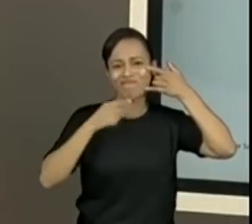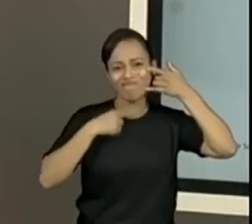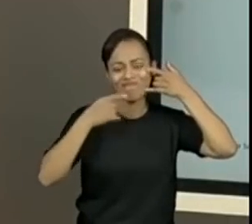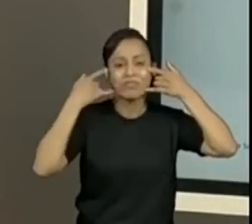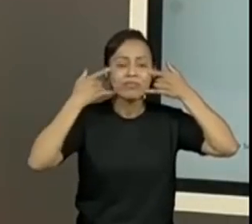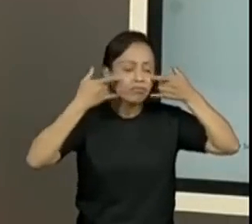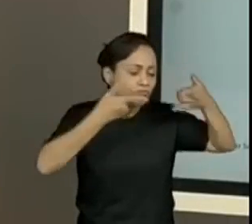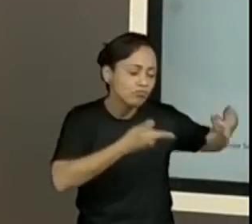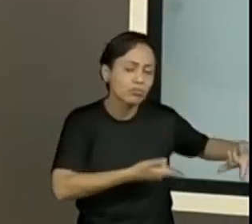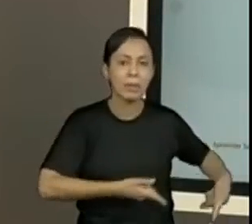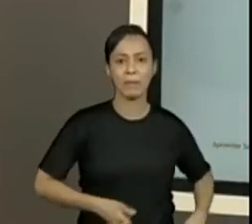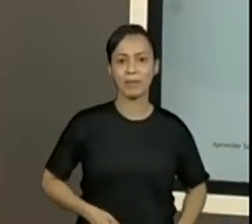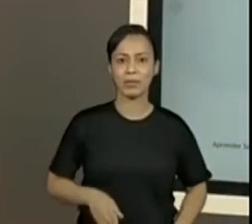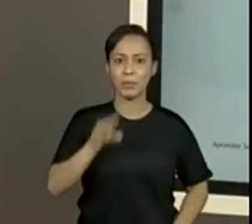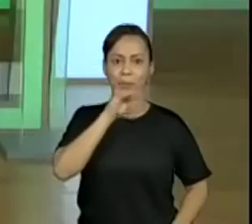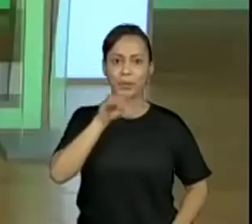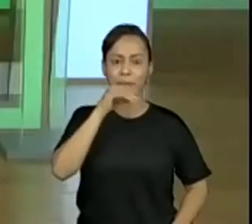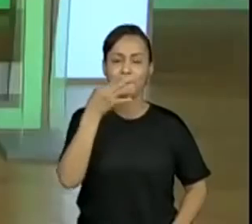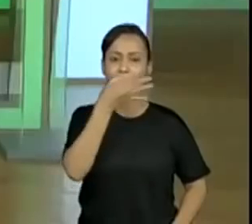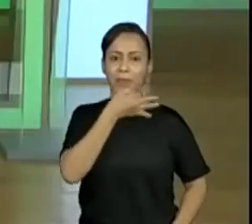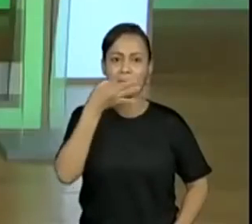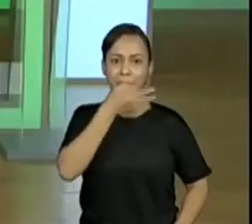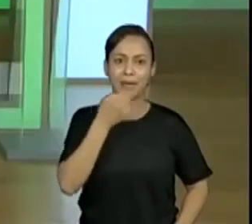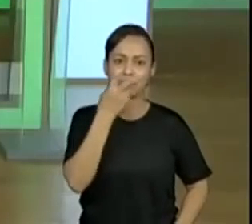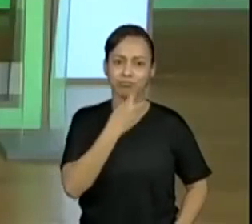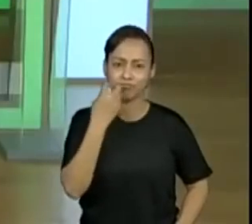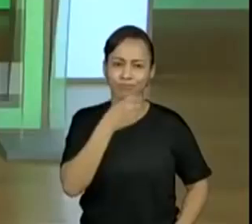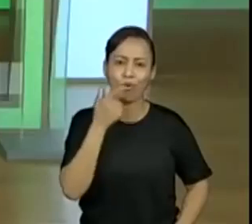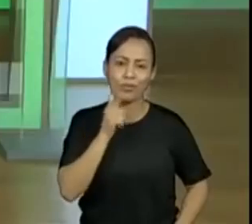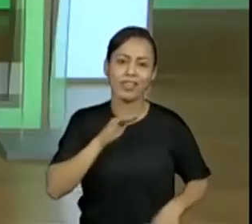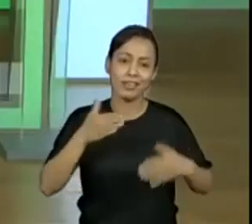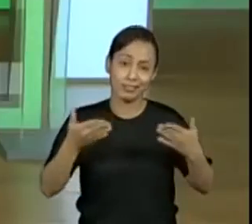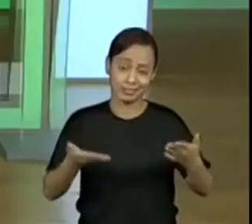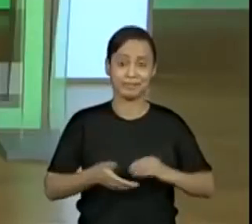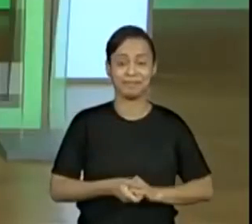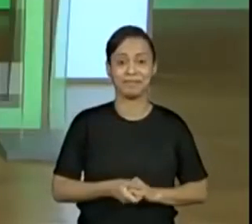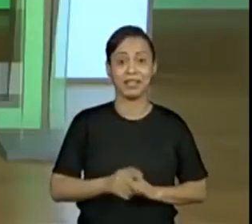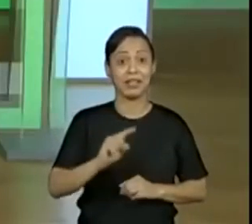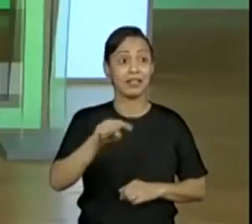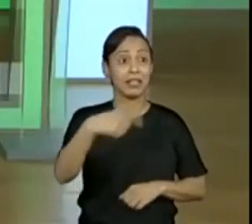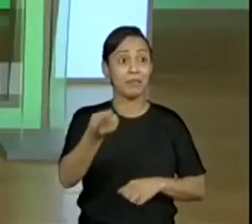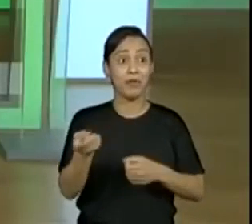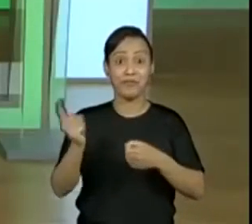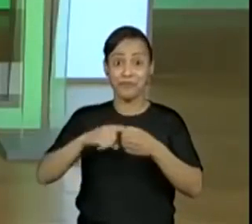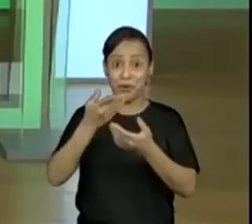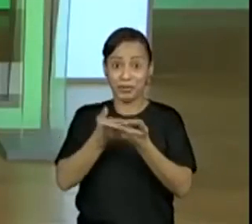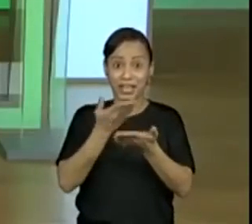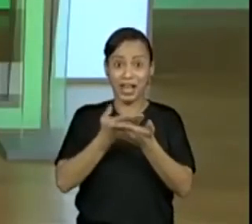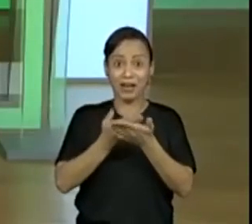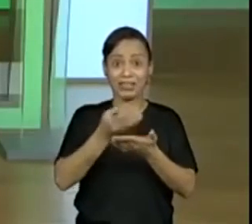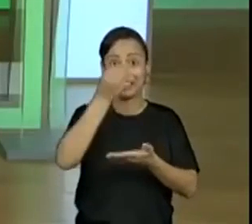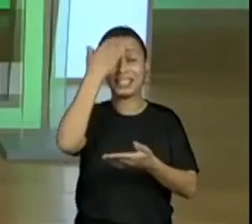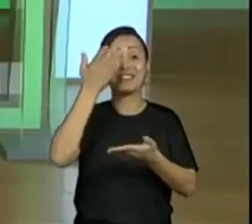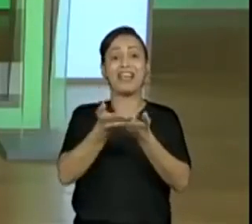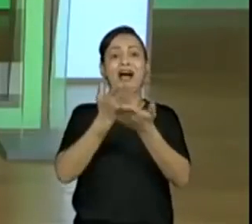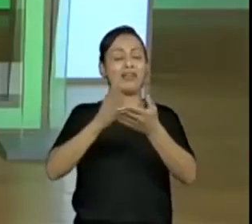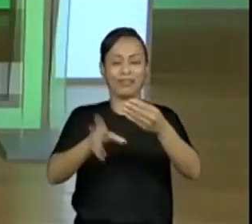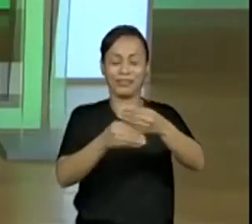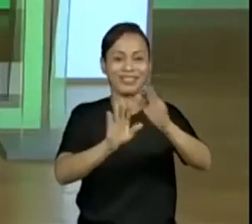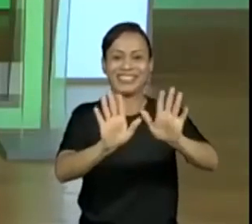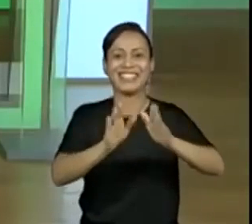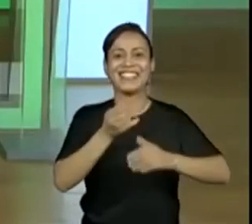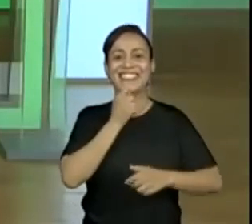referência da nossa vida. E daqui a pouco a gente volta, Prô? É verdade, eu esqueci de ver. Daqui a pouco a gente volta, tá? Esqueci, pessoal. Nossa,